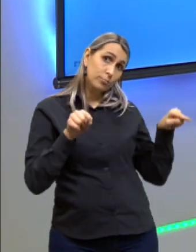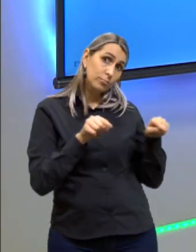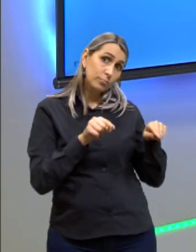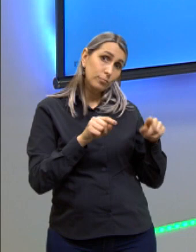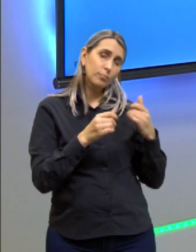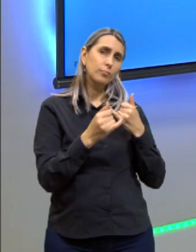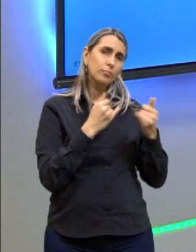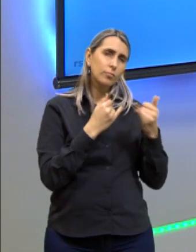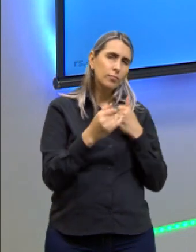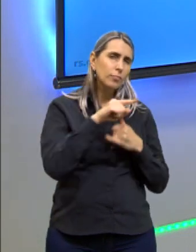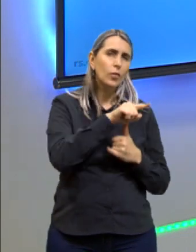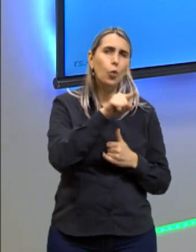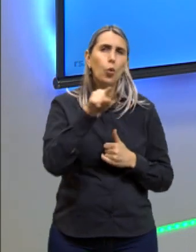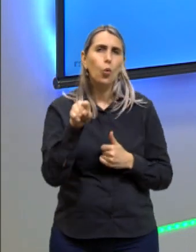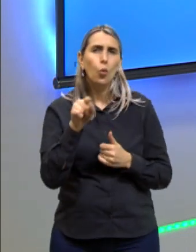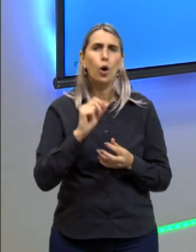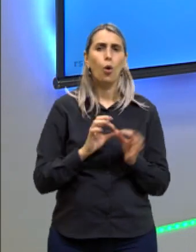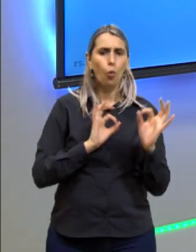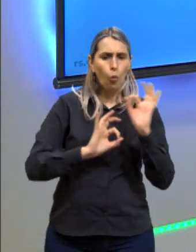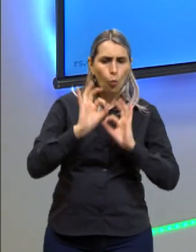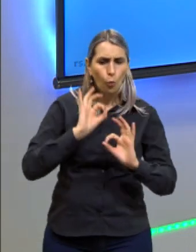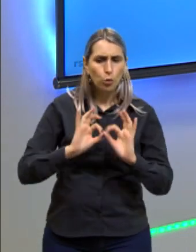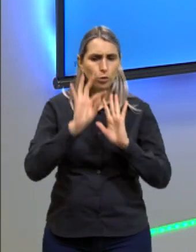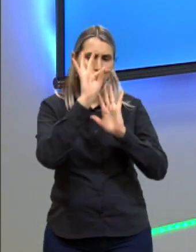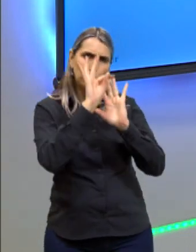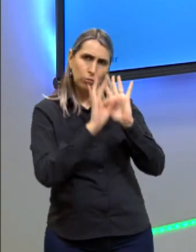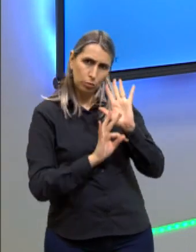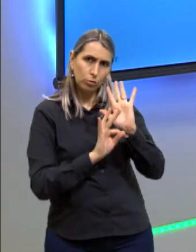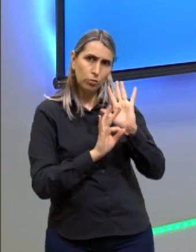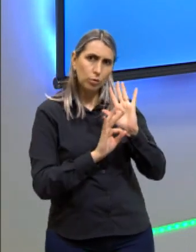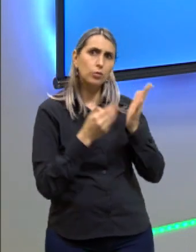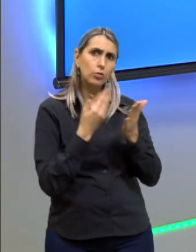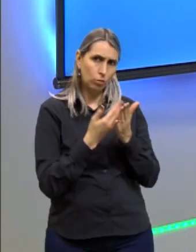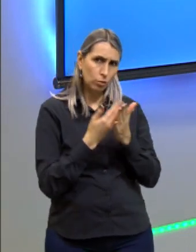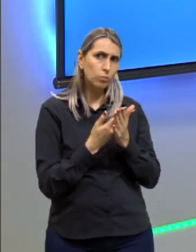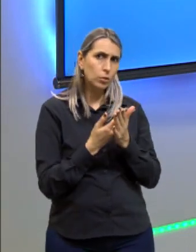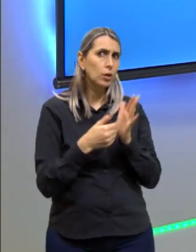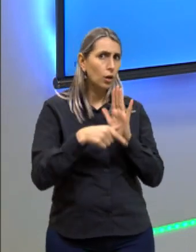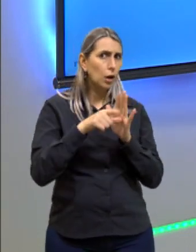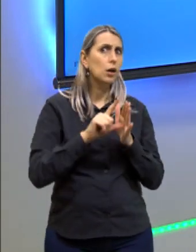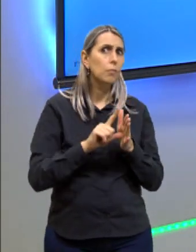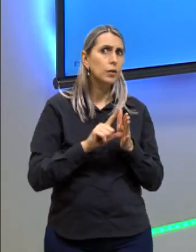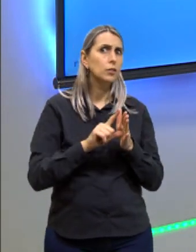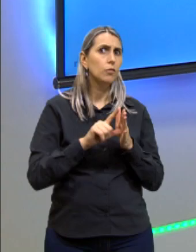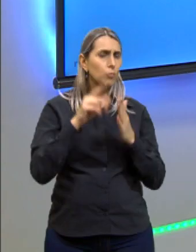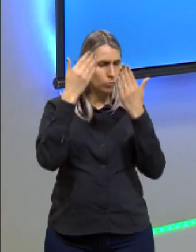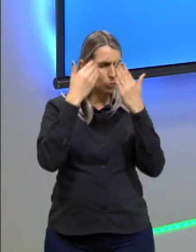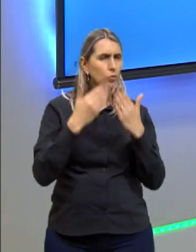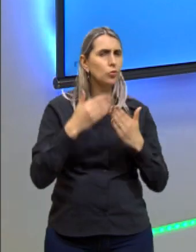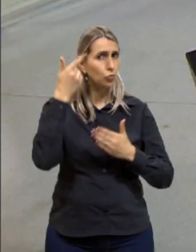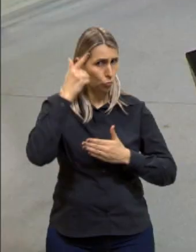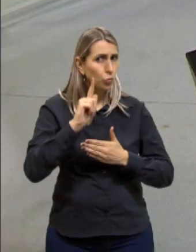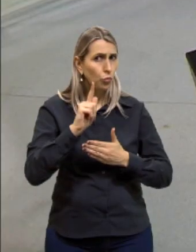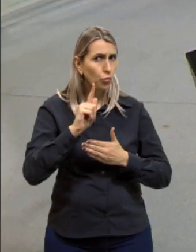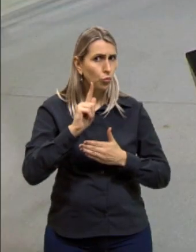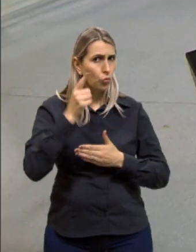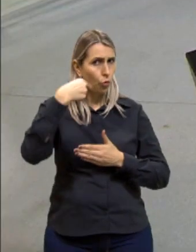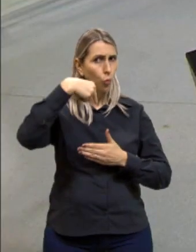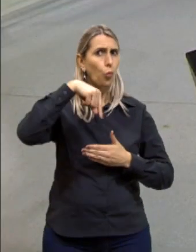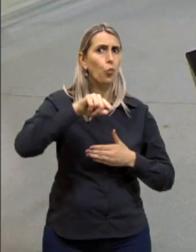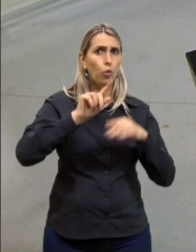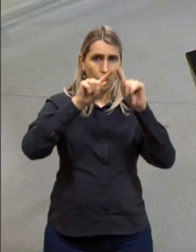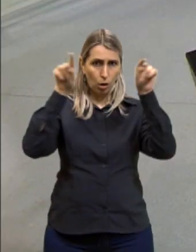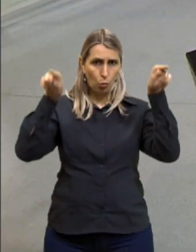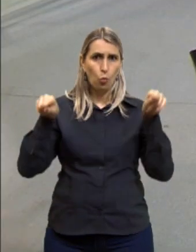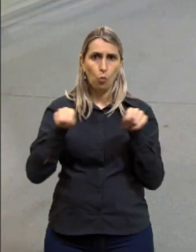exemplificar para vocês o que que é um projeto de texto. Nós já vimos isso, mas eu vou reanalisar, tá bom? Então, vou ir ao quadro